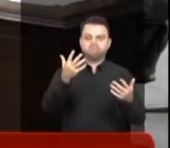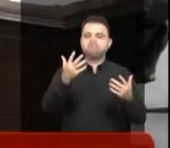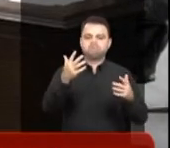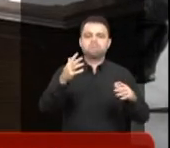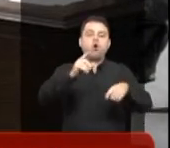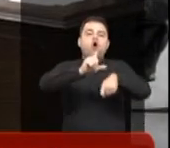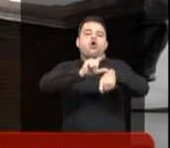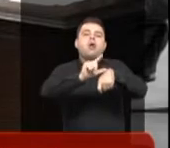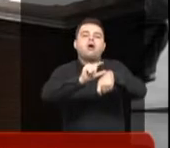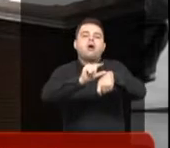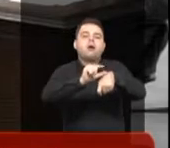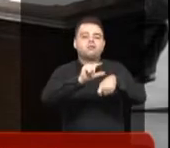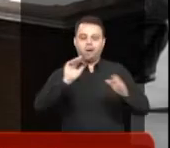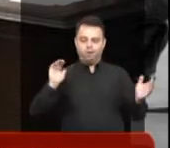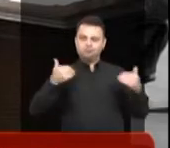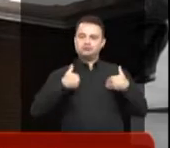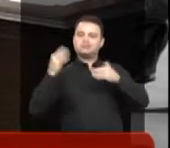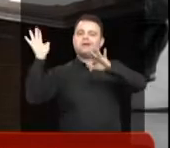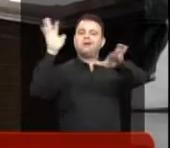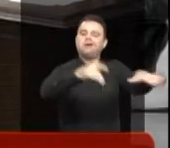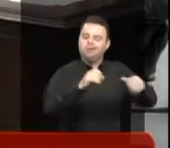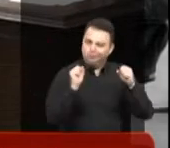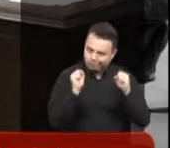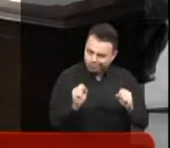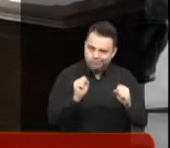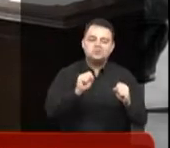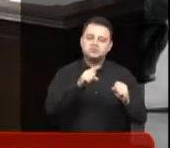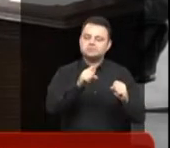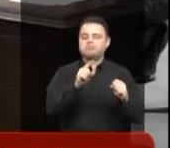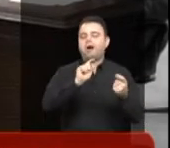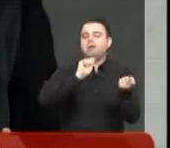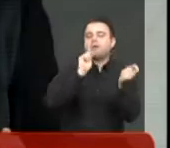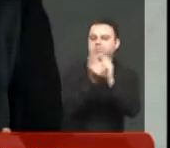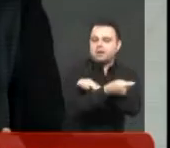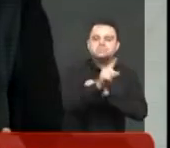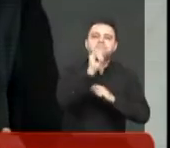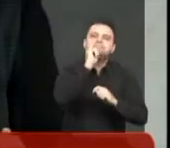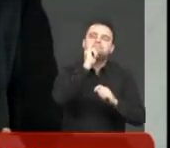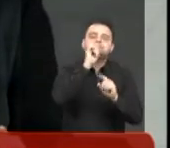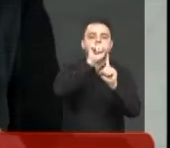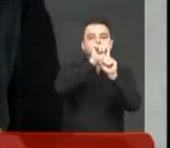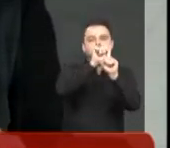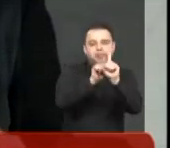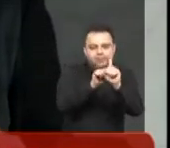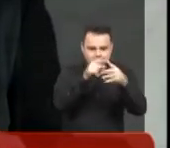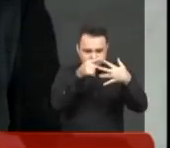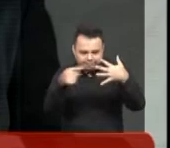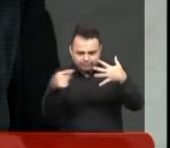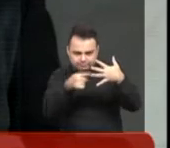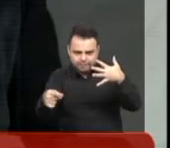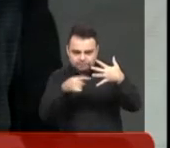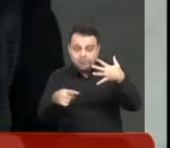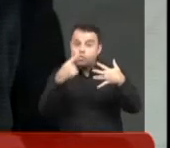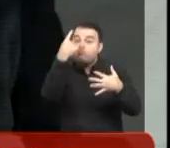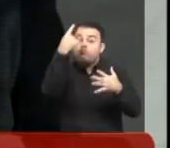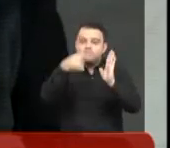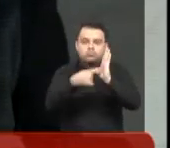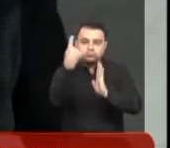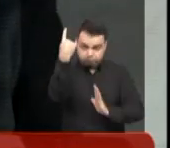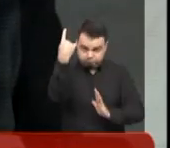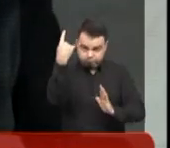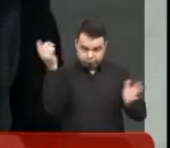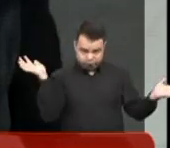a essas pessoas com transtorno de espectro autista pelo menos uma sessão adaptada mensal. O que é a sessão